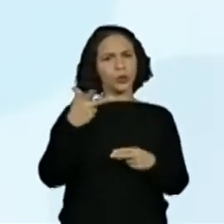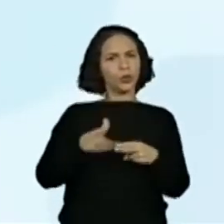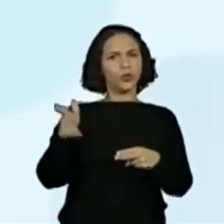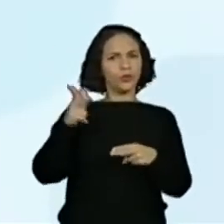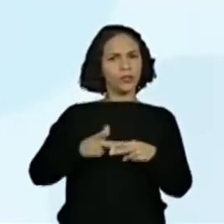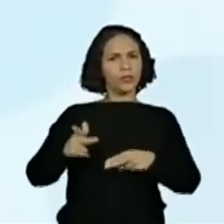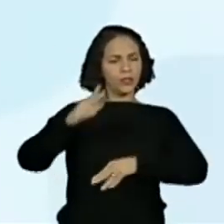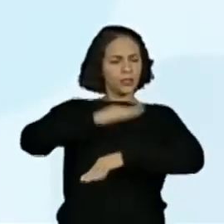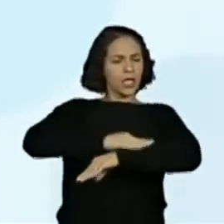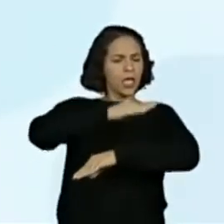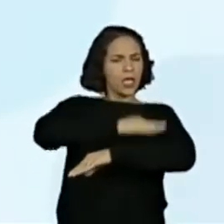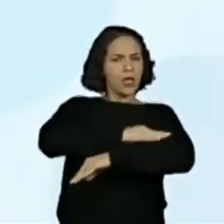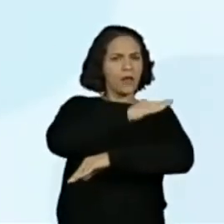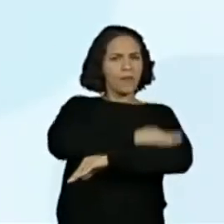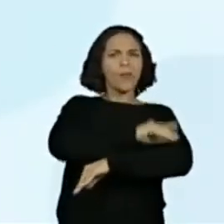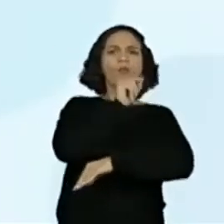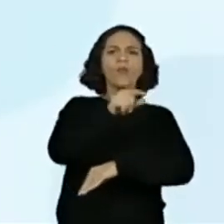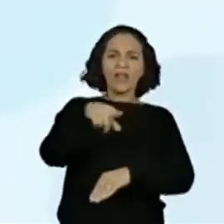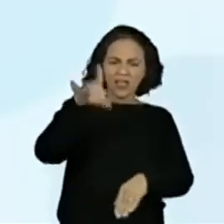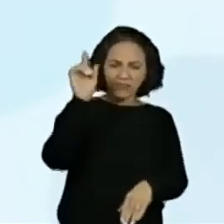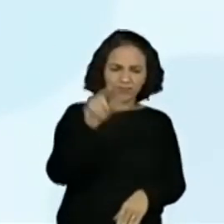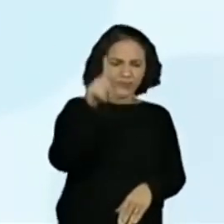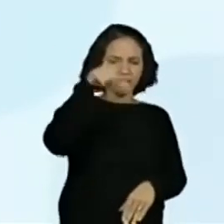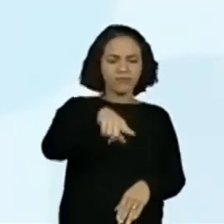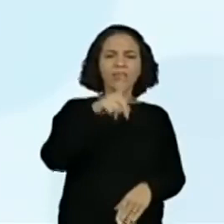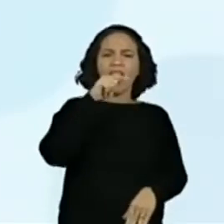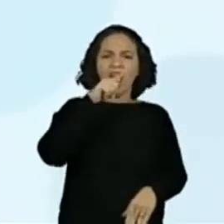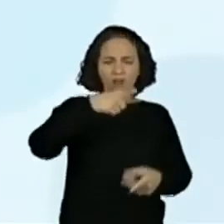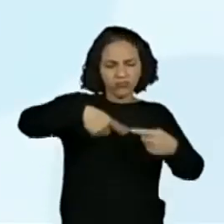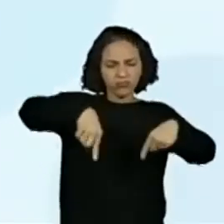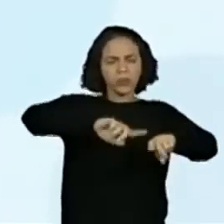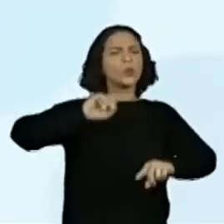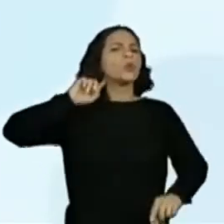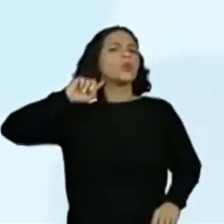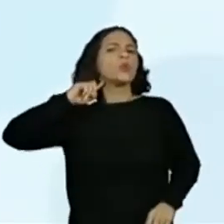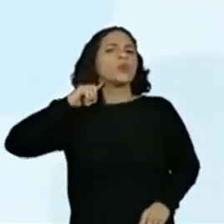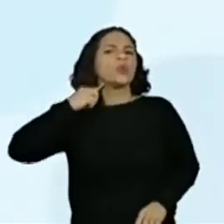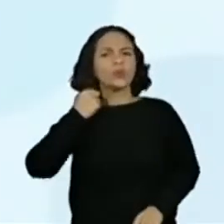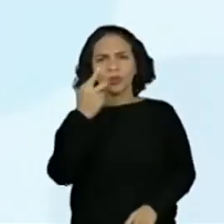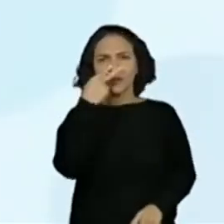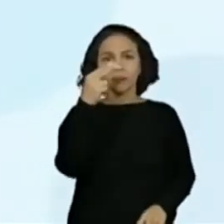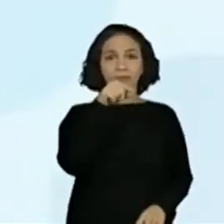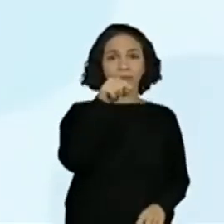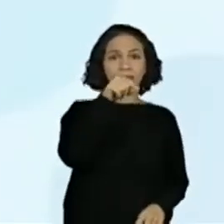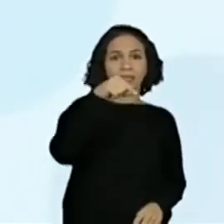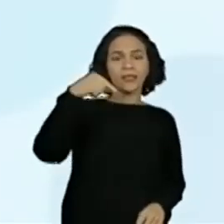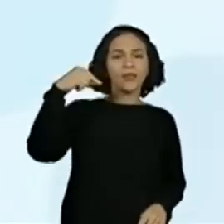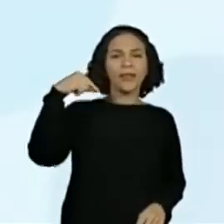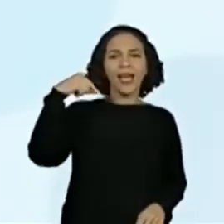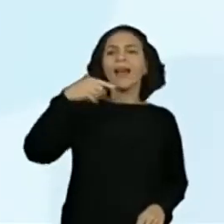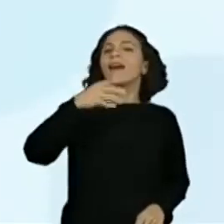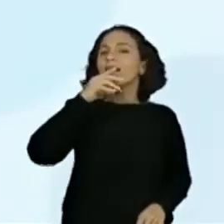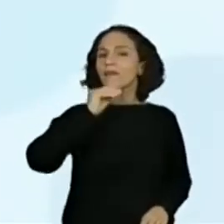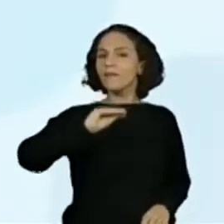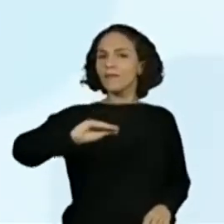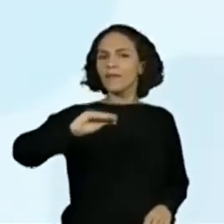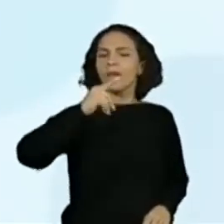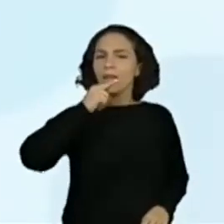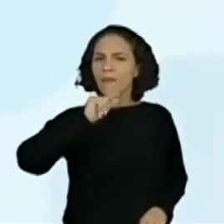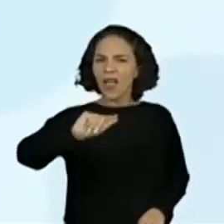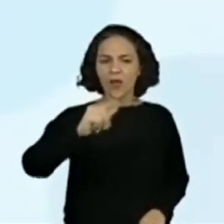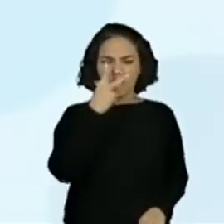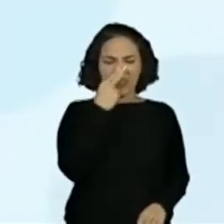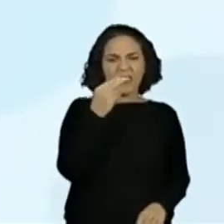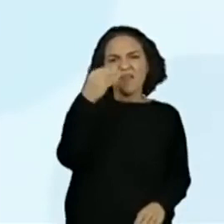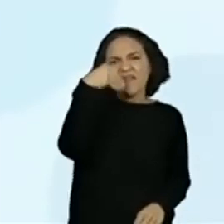jogar uma tinta para acabar com aquele lago. E assim, enfraquecer a magia do mago Gael. Sabe o que